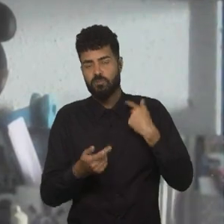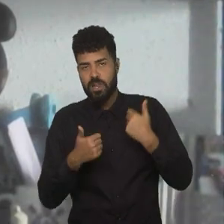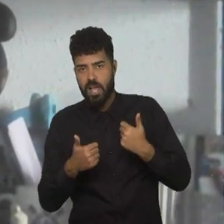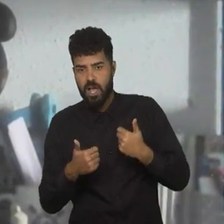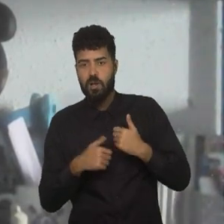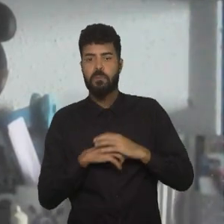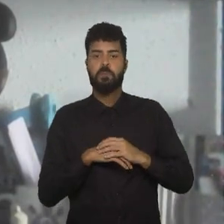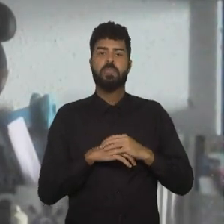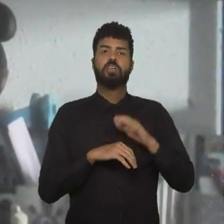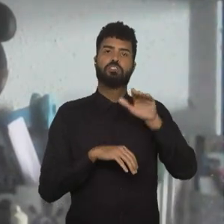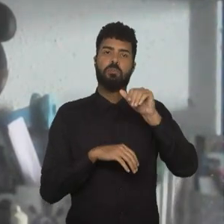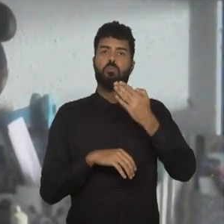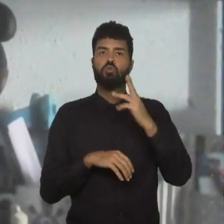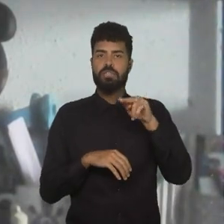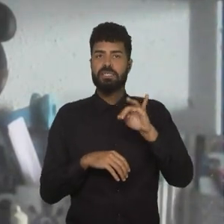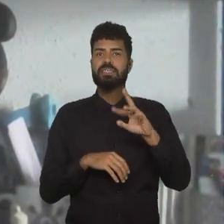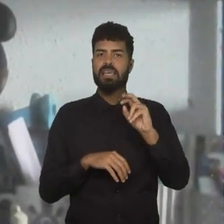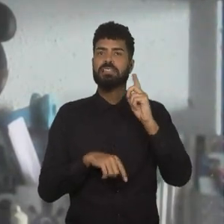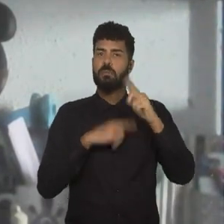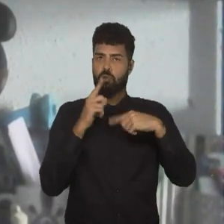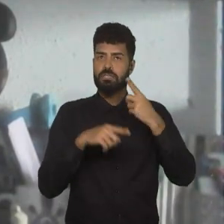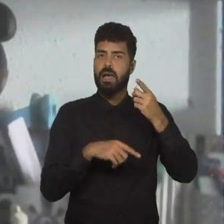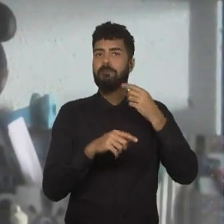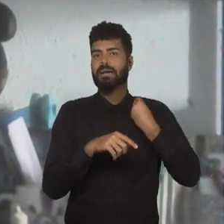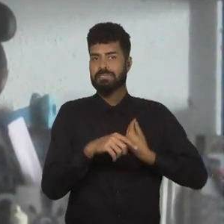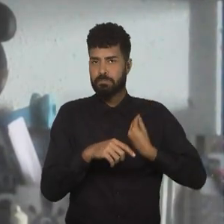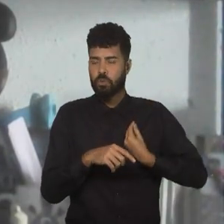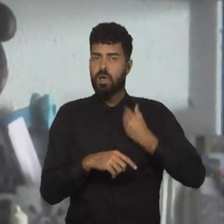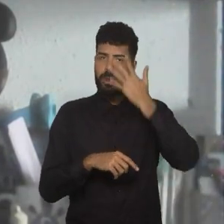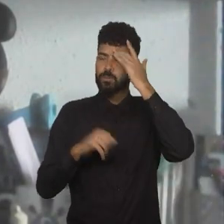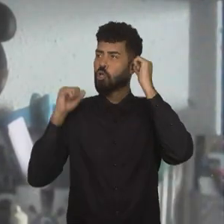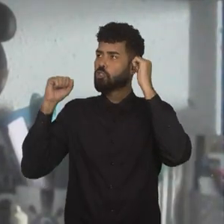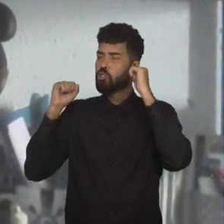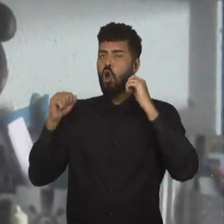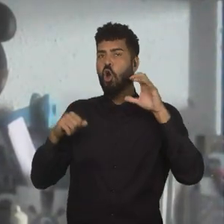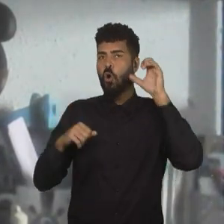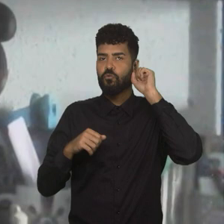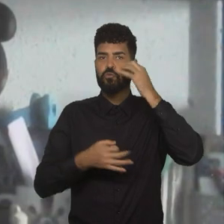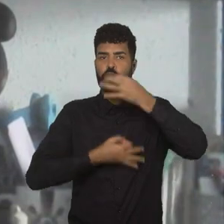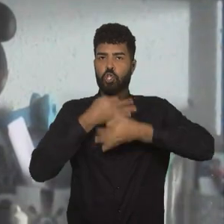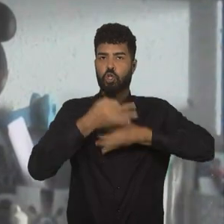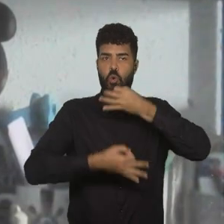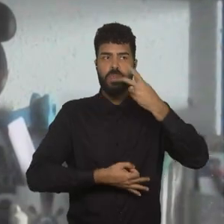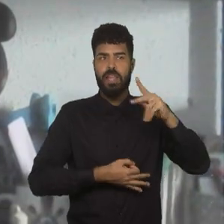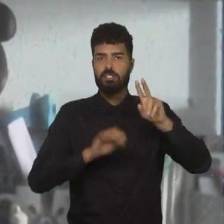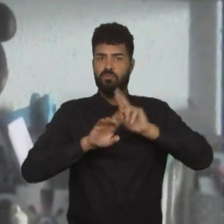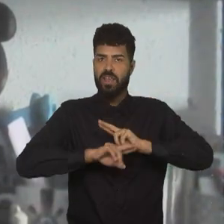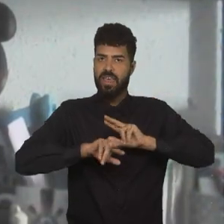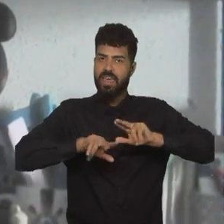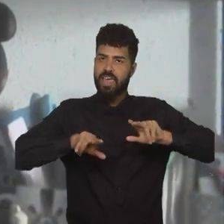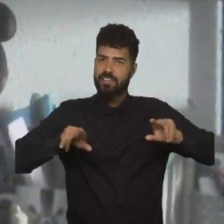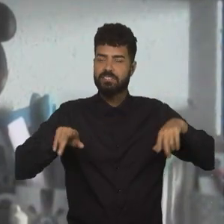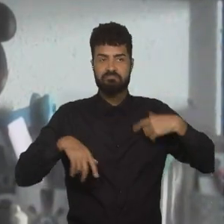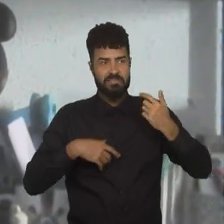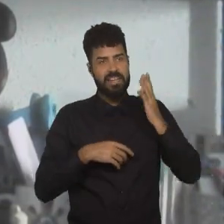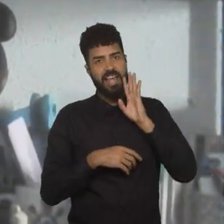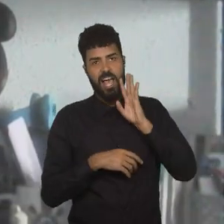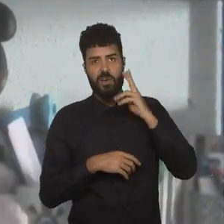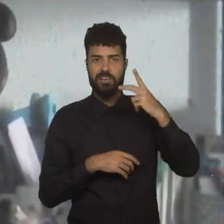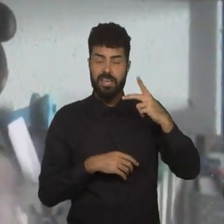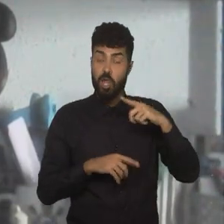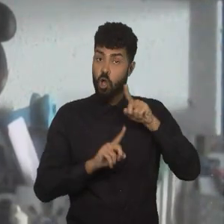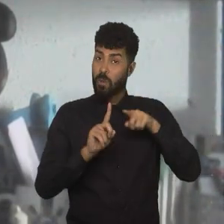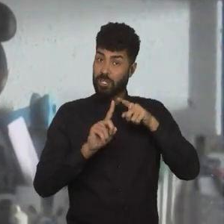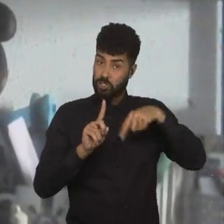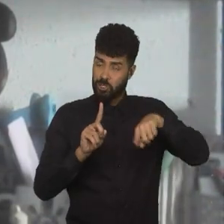chamou a Bruninha depois, e ela participou, os torcedores ouviram coisas diferentes, ouviram coisas legais dela, o nosso intuito é esse,